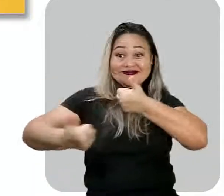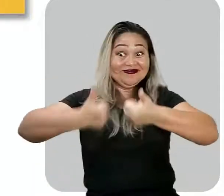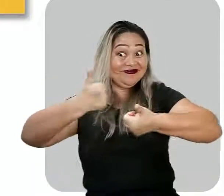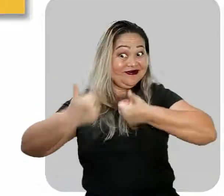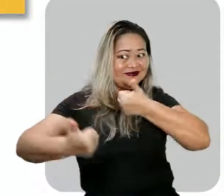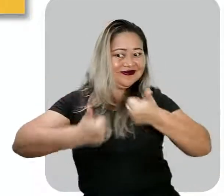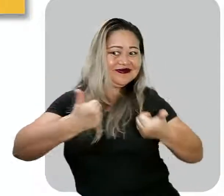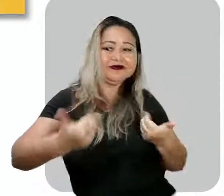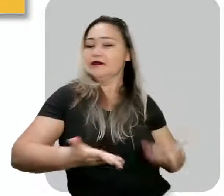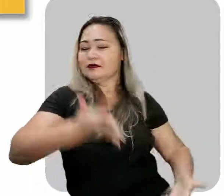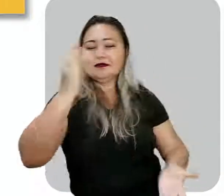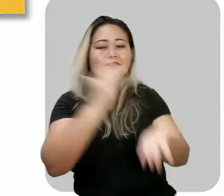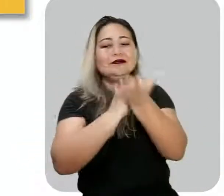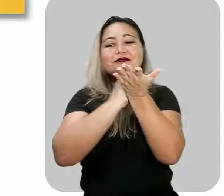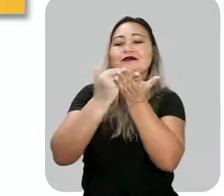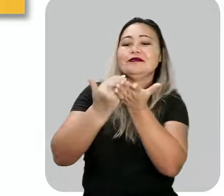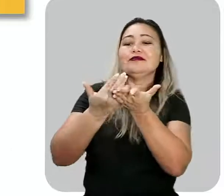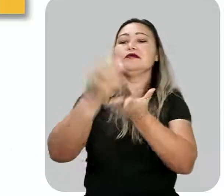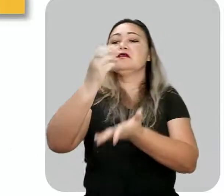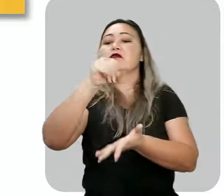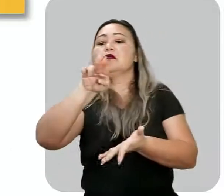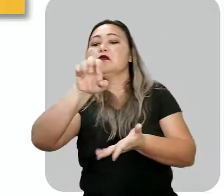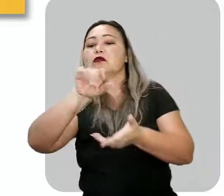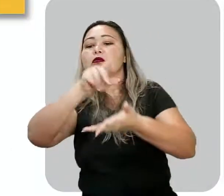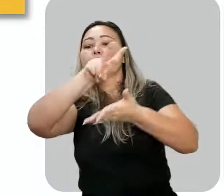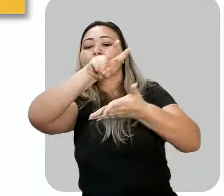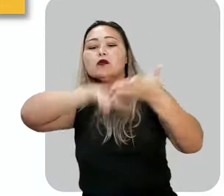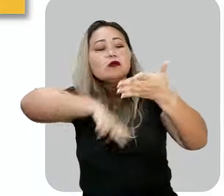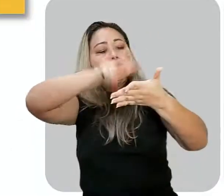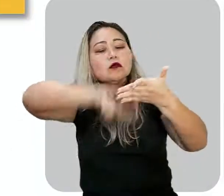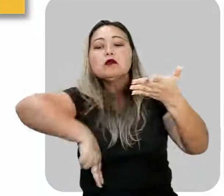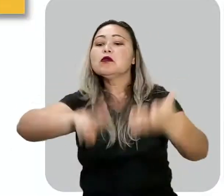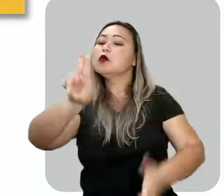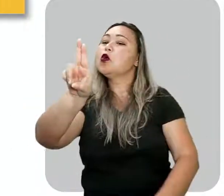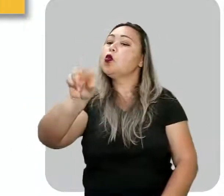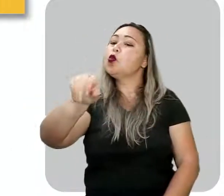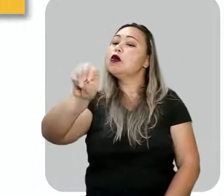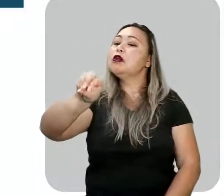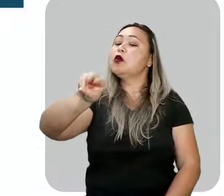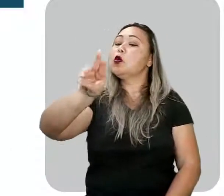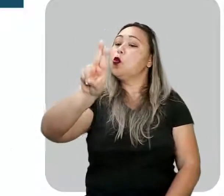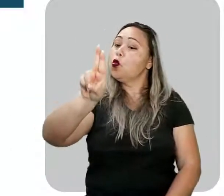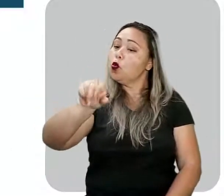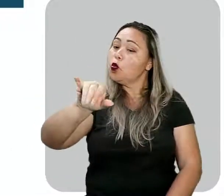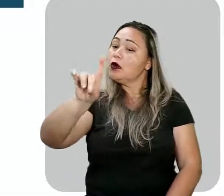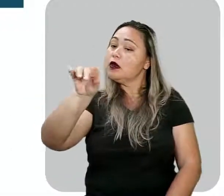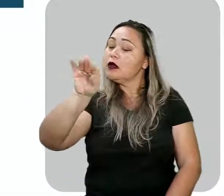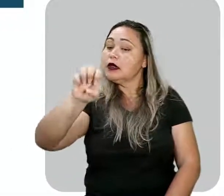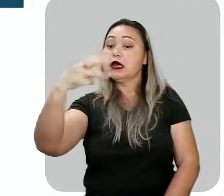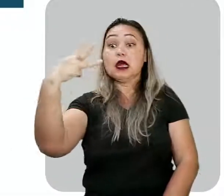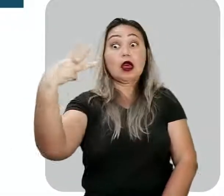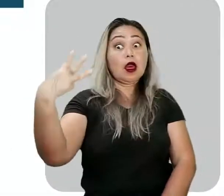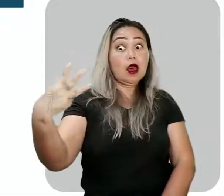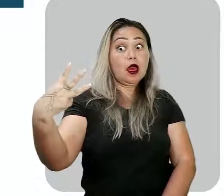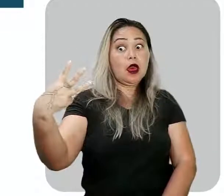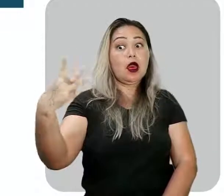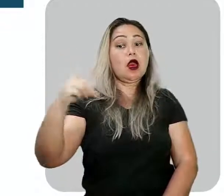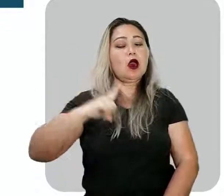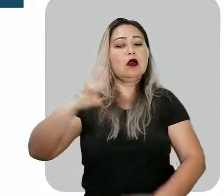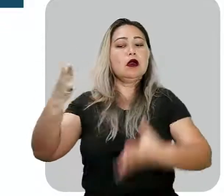Então, vamos lá, vamos iniciar. Clube de leitura, unidade 3. Nós temos a nossa